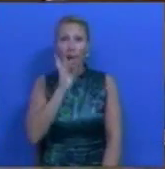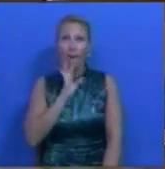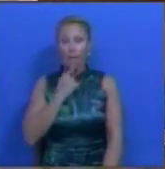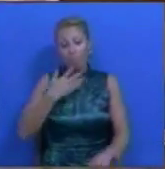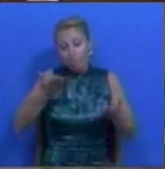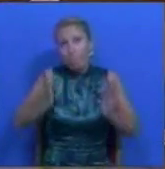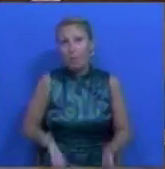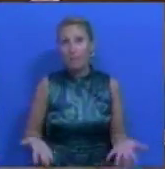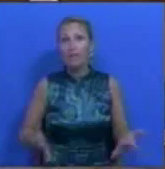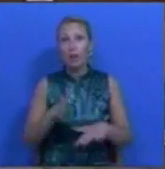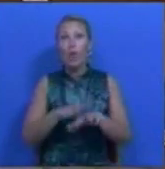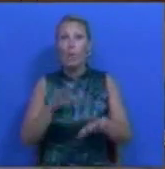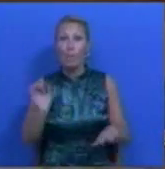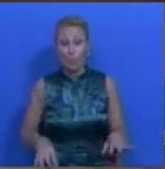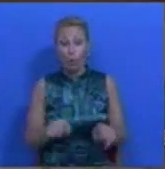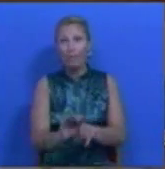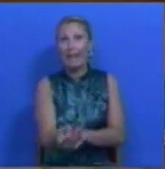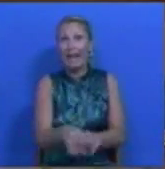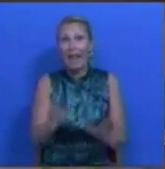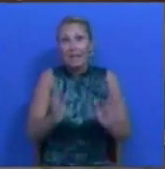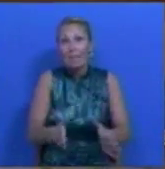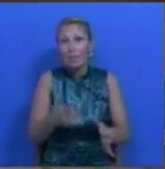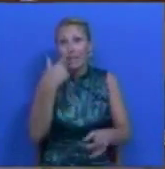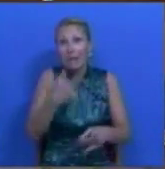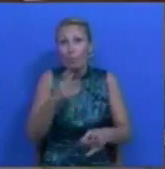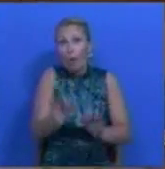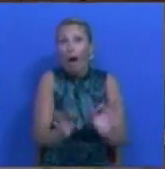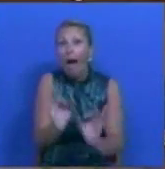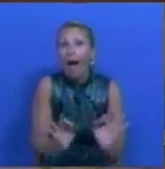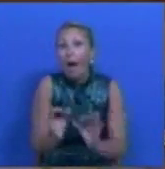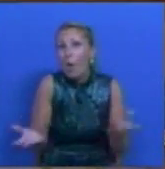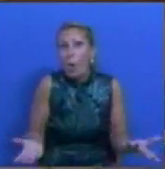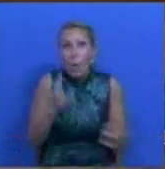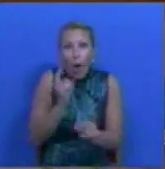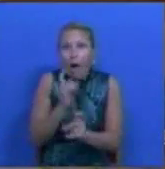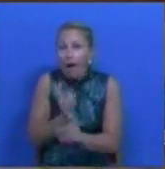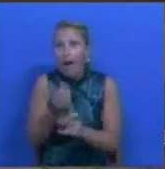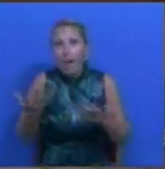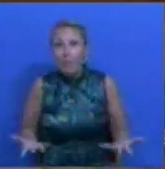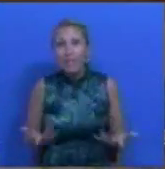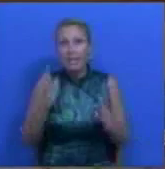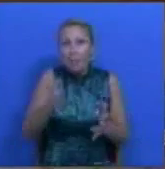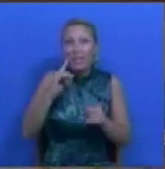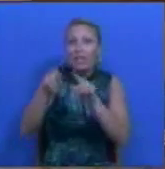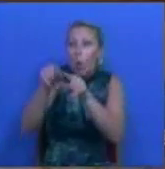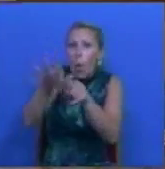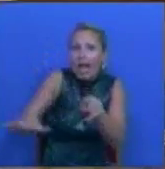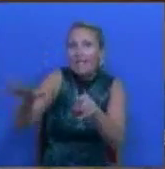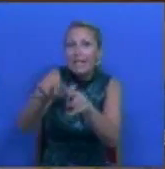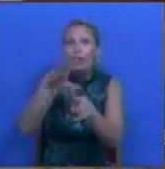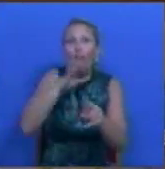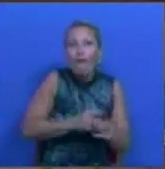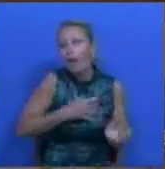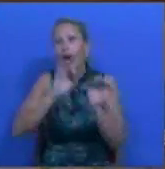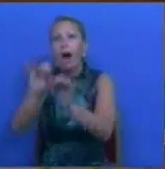crianças têm em virtude da sua idade, de um sítio onde elas fiquem seguras e cuidadas. Mas está assegurado que a componente de